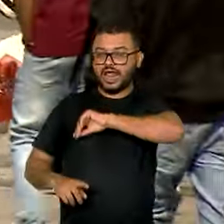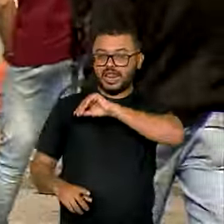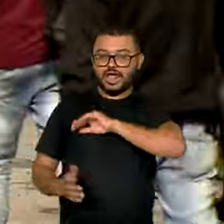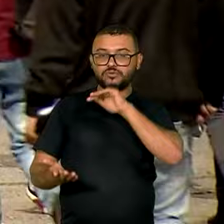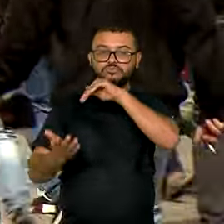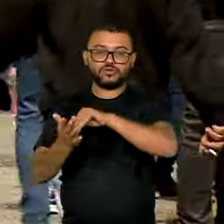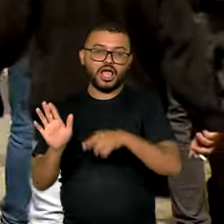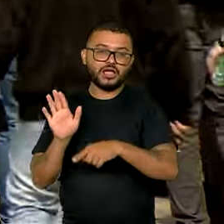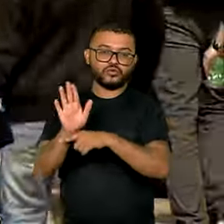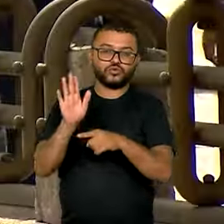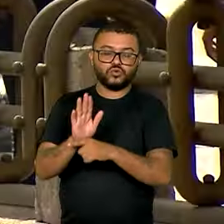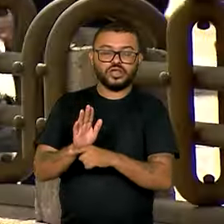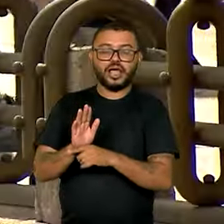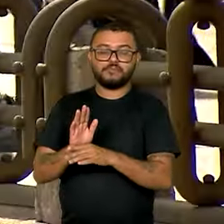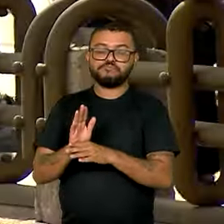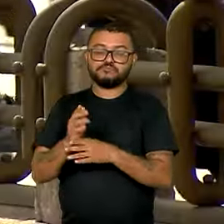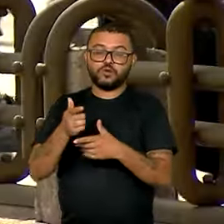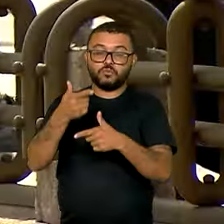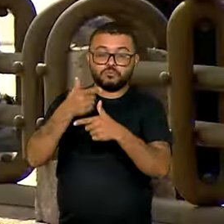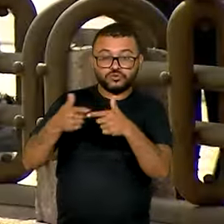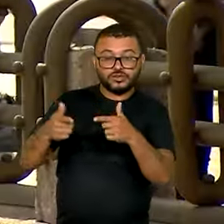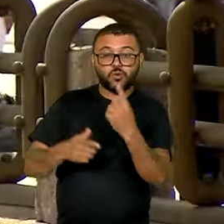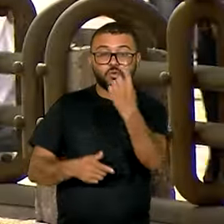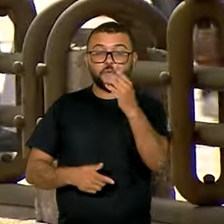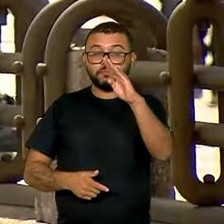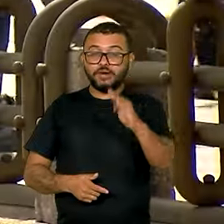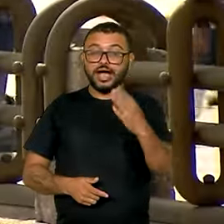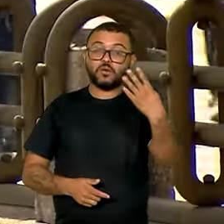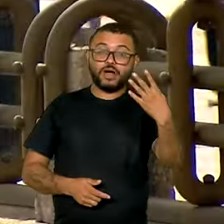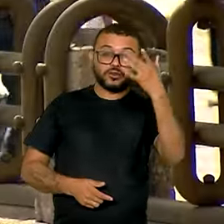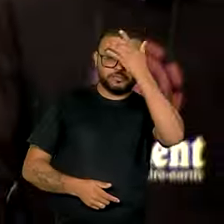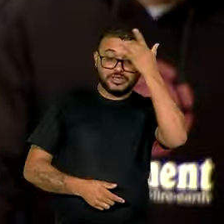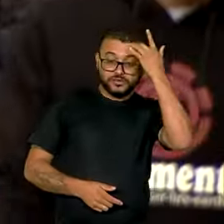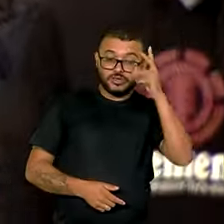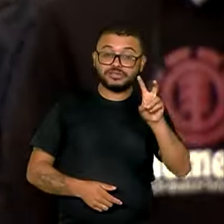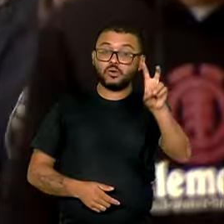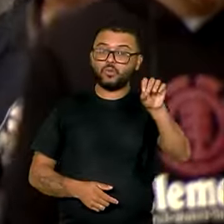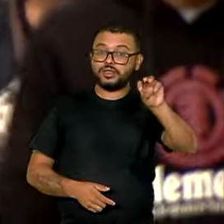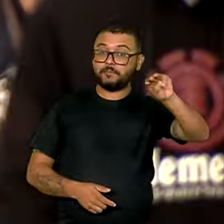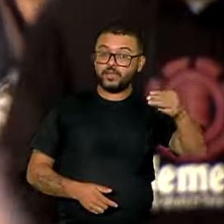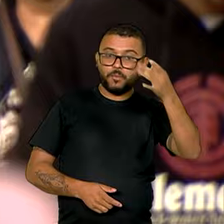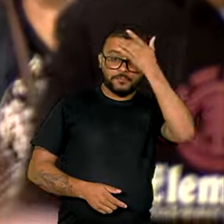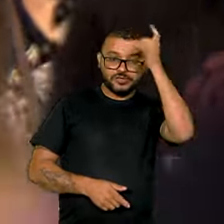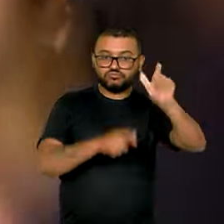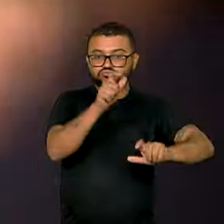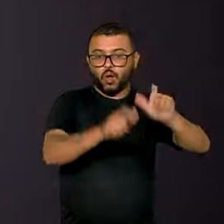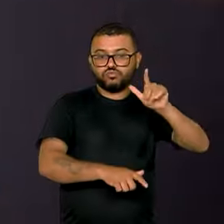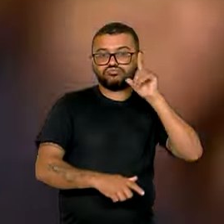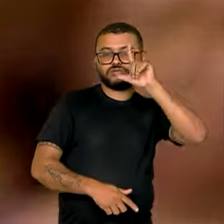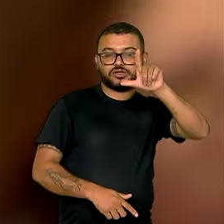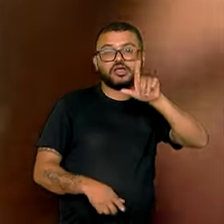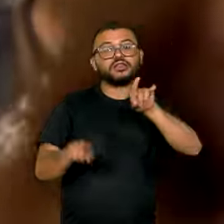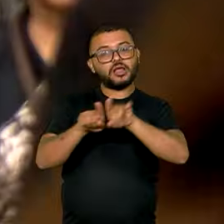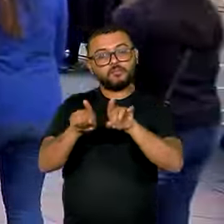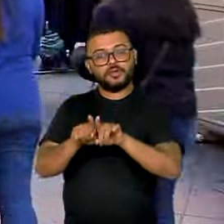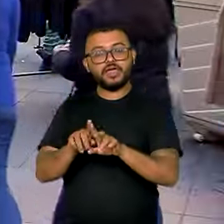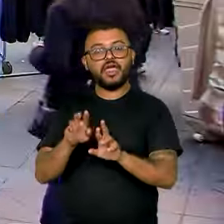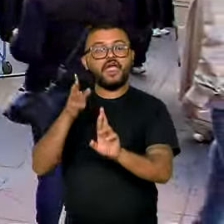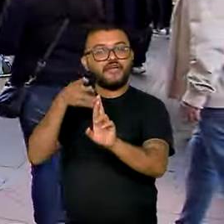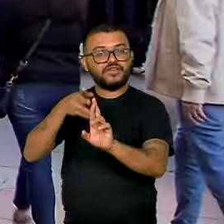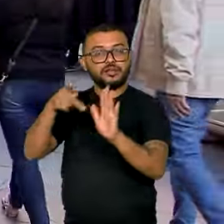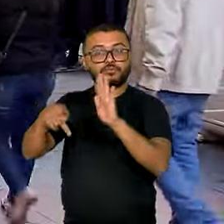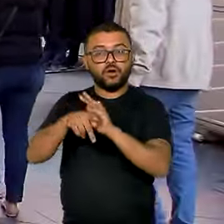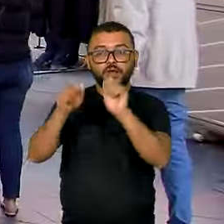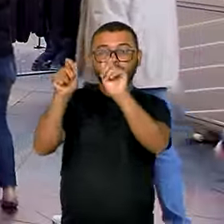quarto da população brasileira, mais de 54 milhões de pessoas, além de ser referência para aposentadorias e